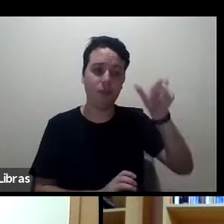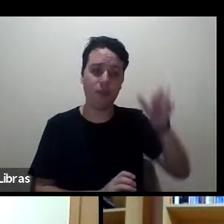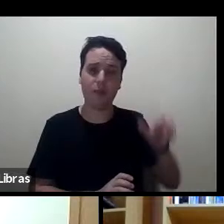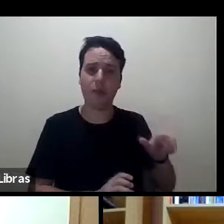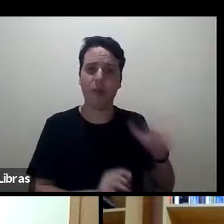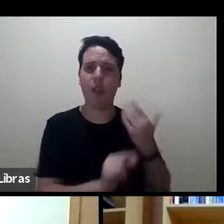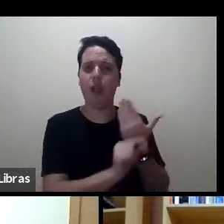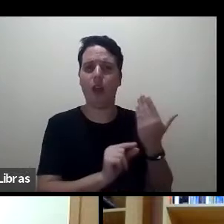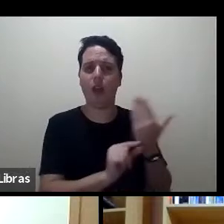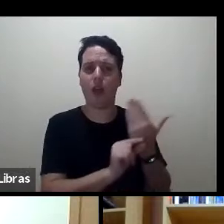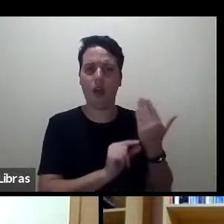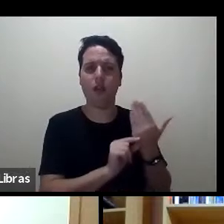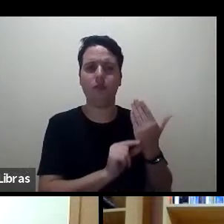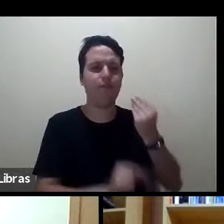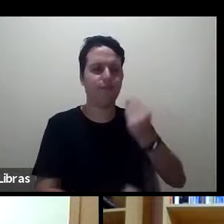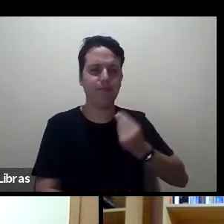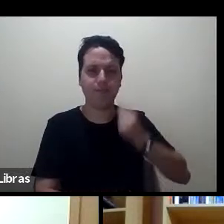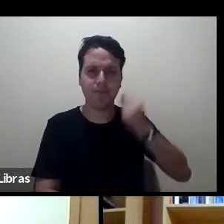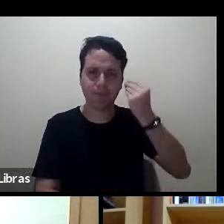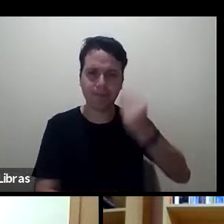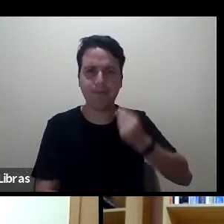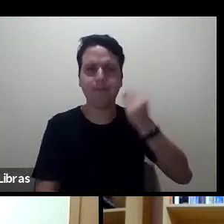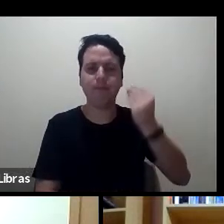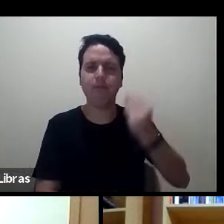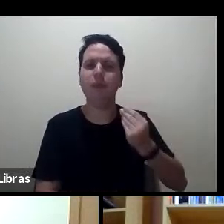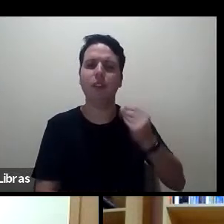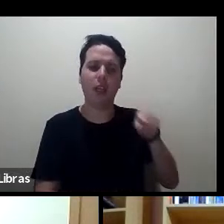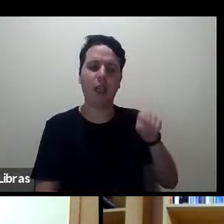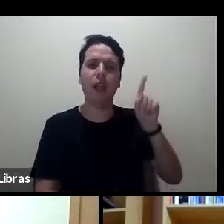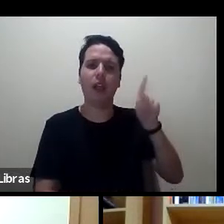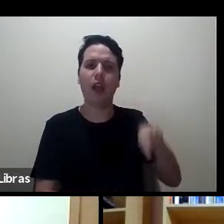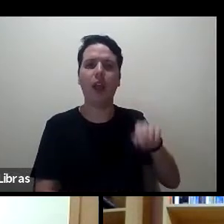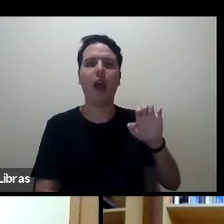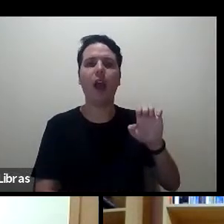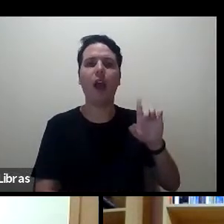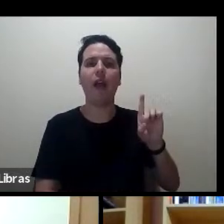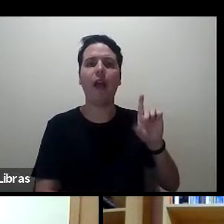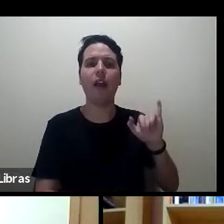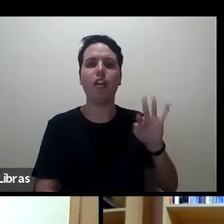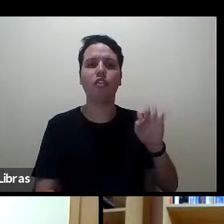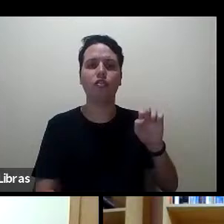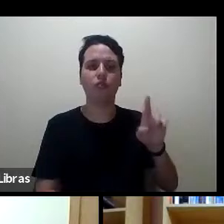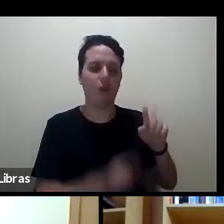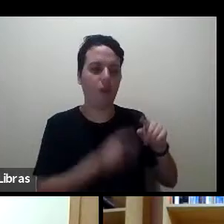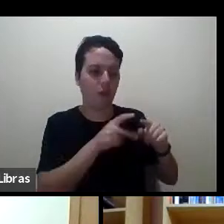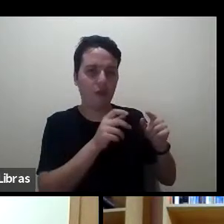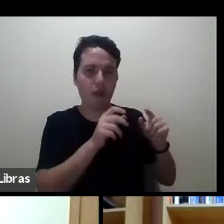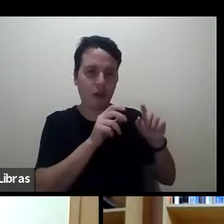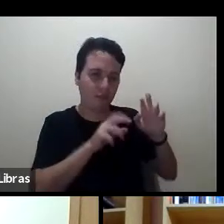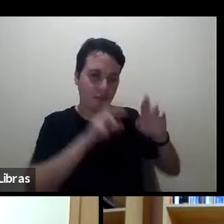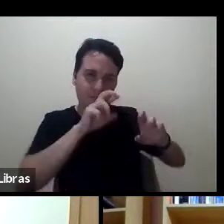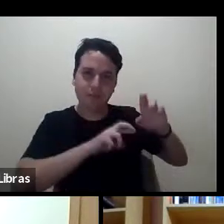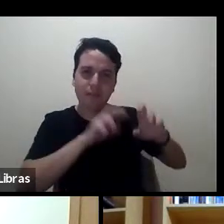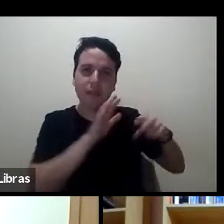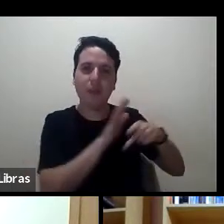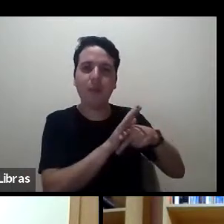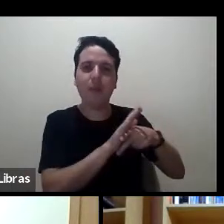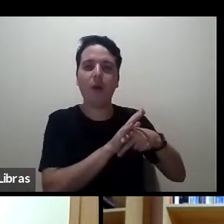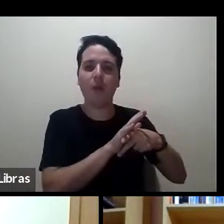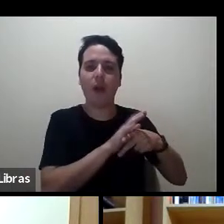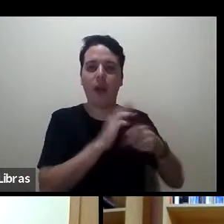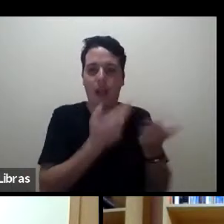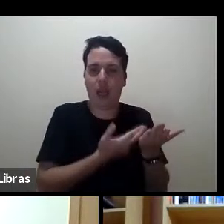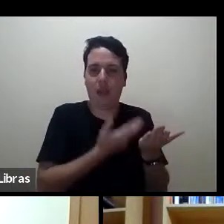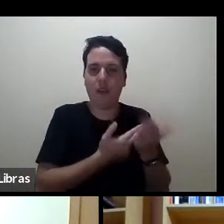experimentado, ele é, como já foi dito, o editor da Education Review e é um editor consultor